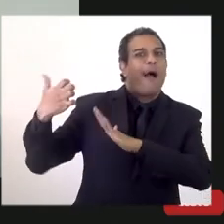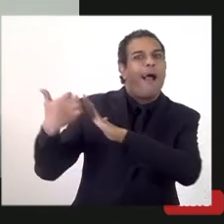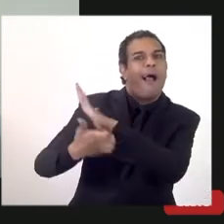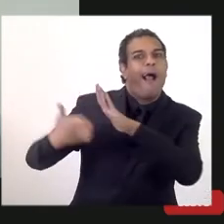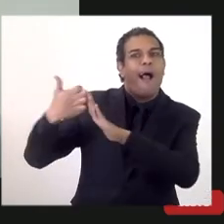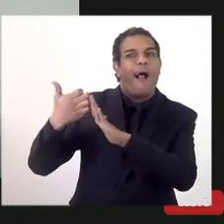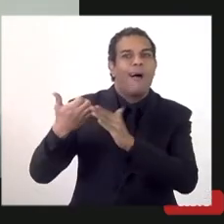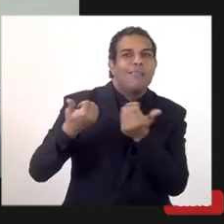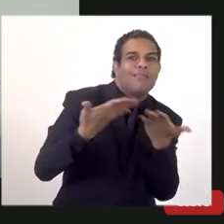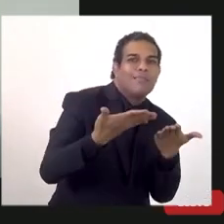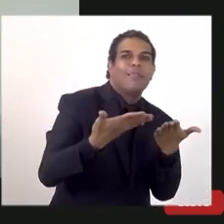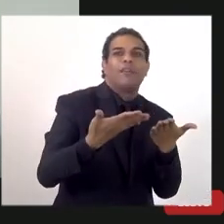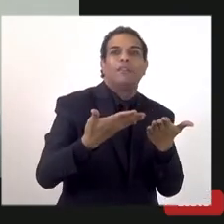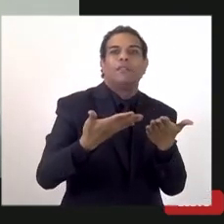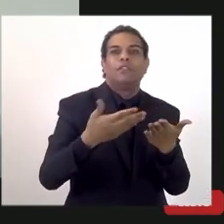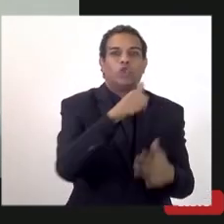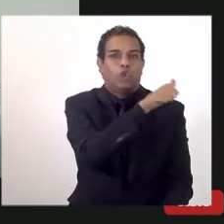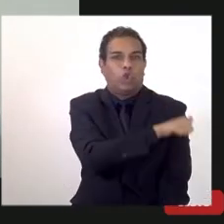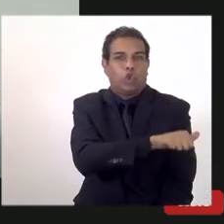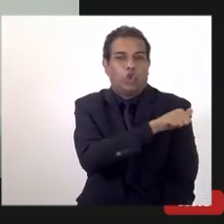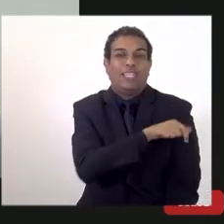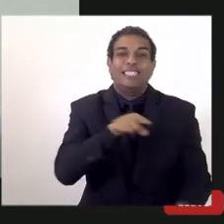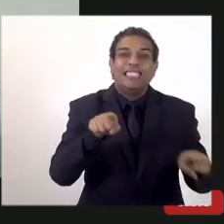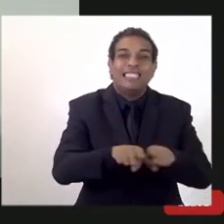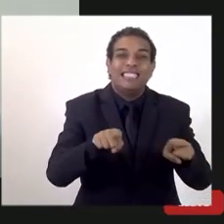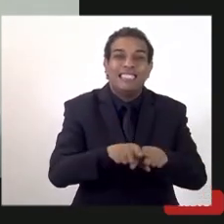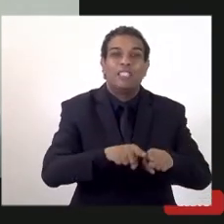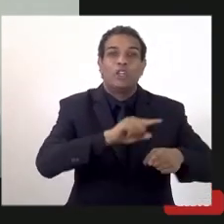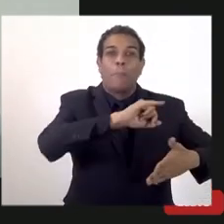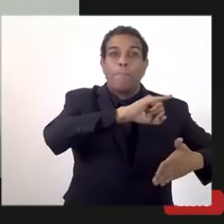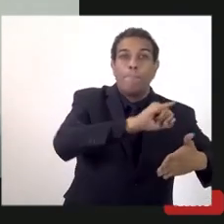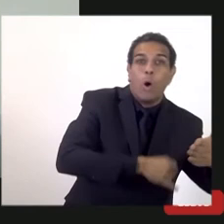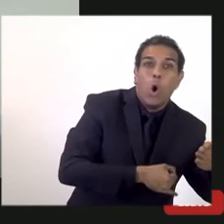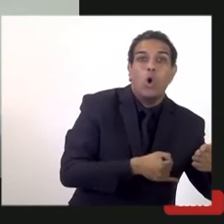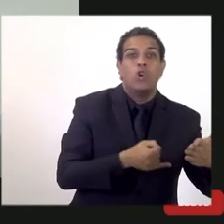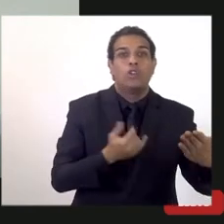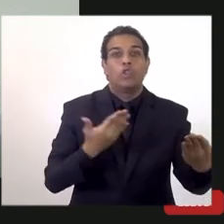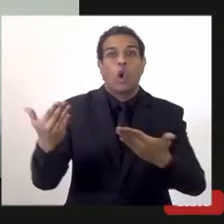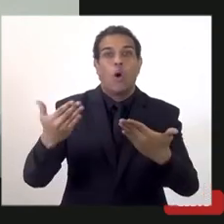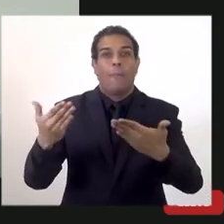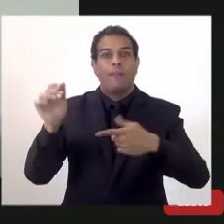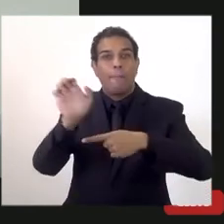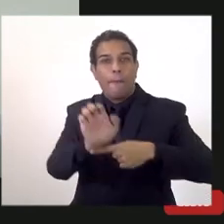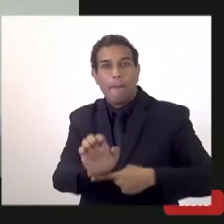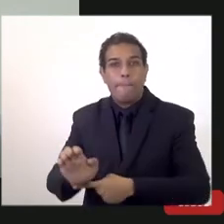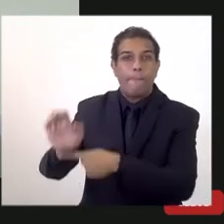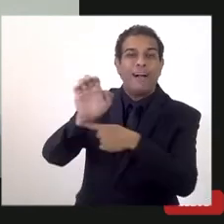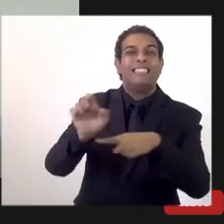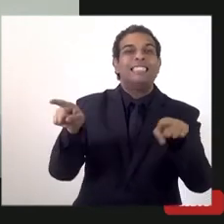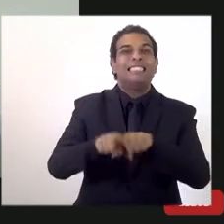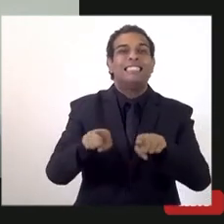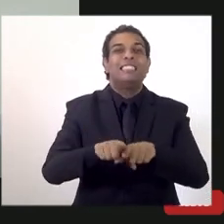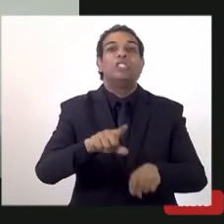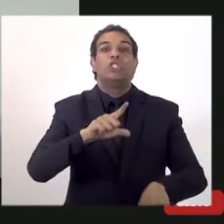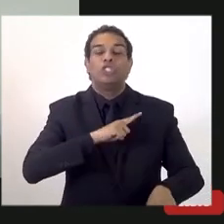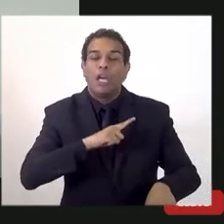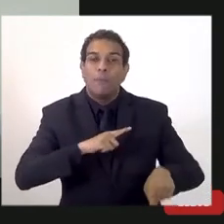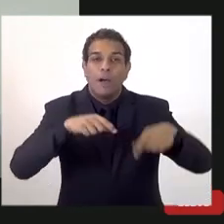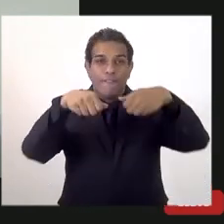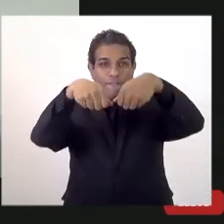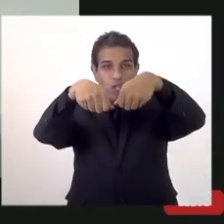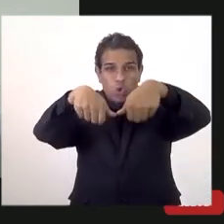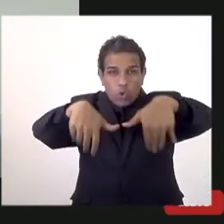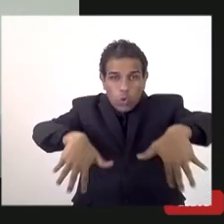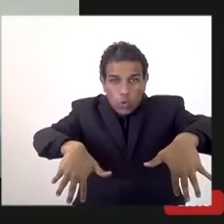também uma alíquota razoável em relação aos outros estados, mas também a existência de uma infraestrutura